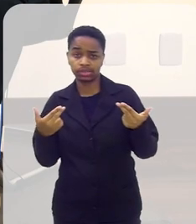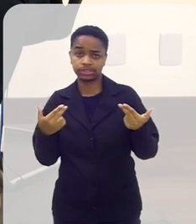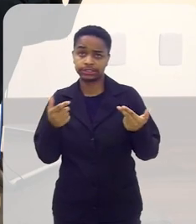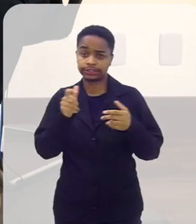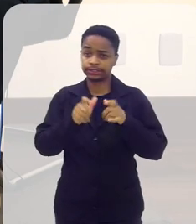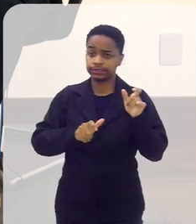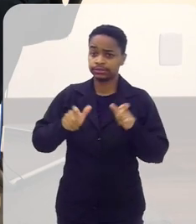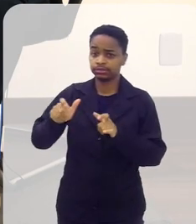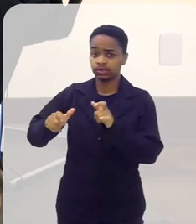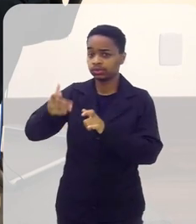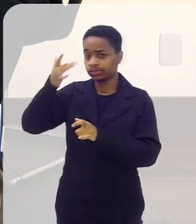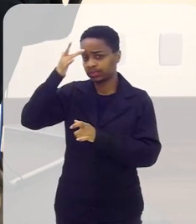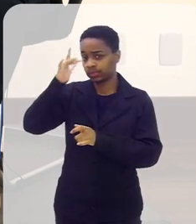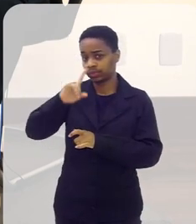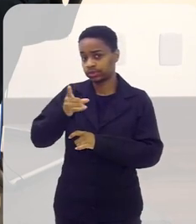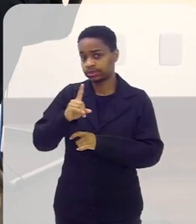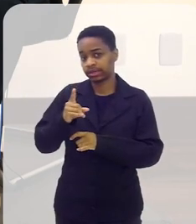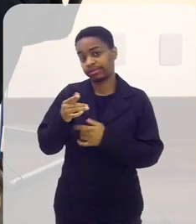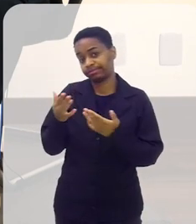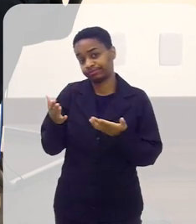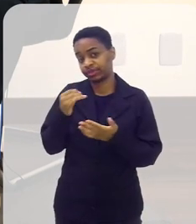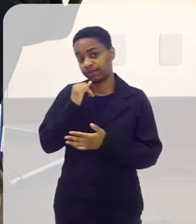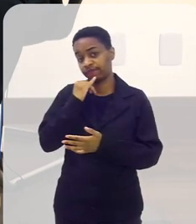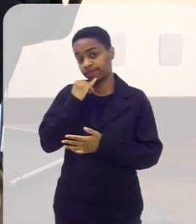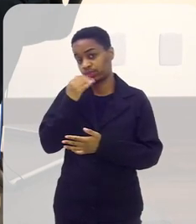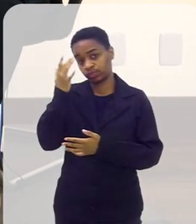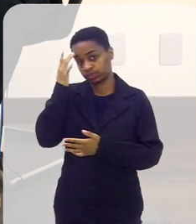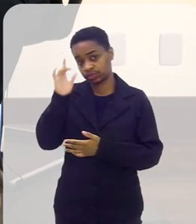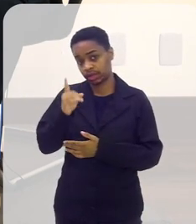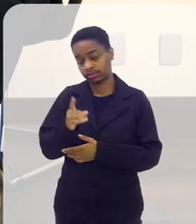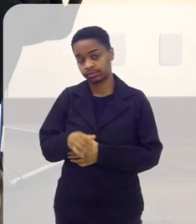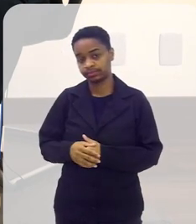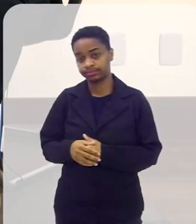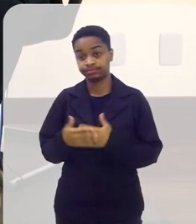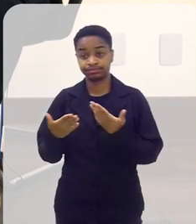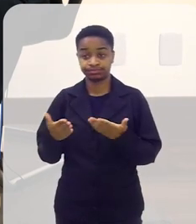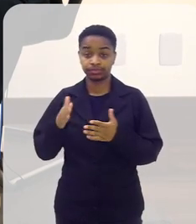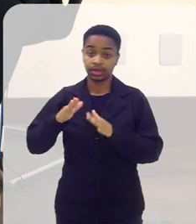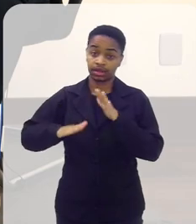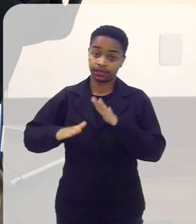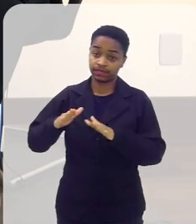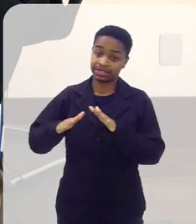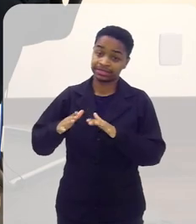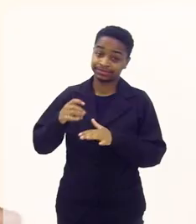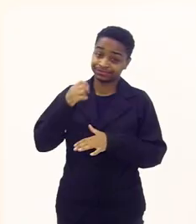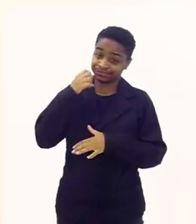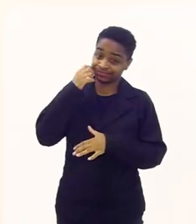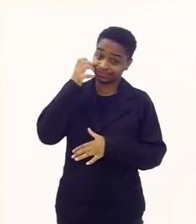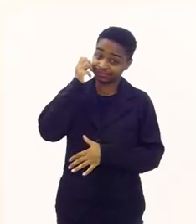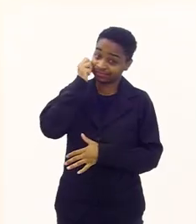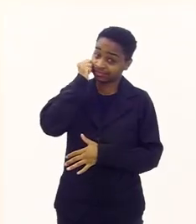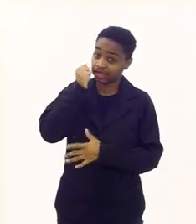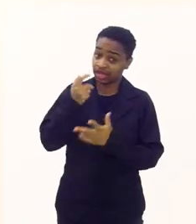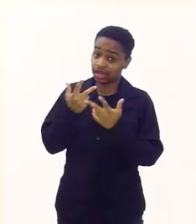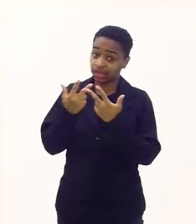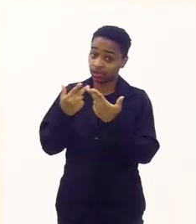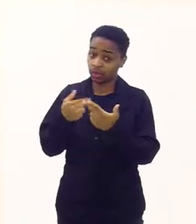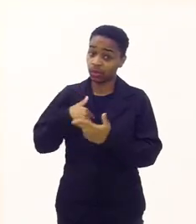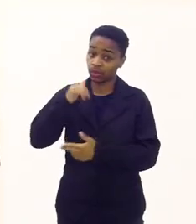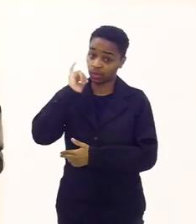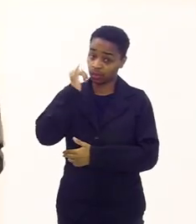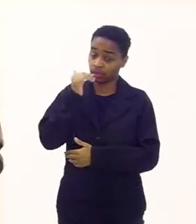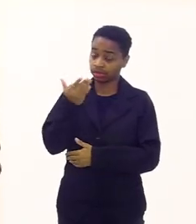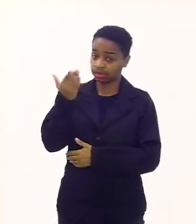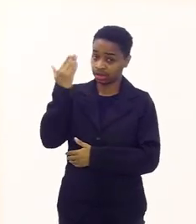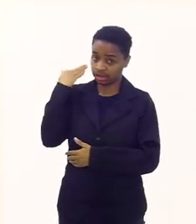pessoas não sabem infelizmente né e ai as vezes passam vergonha como a história do